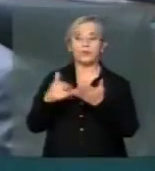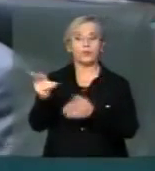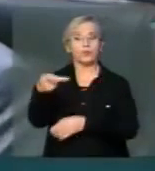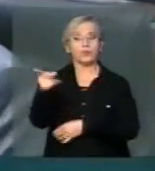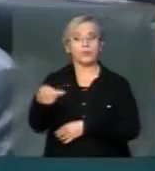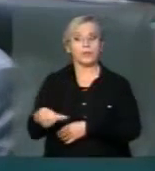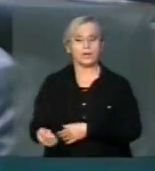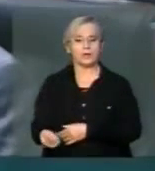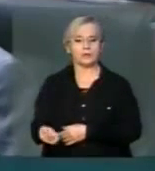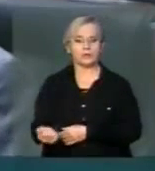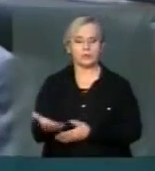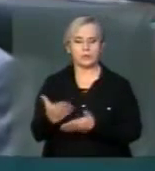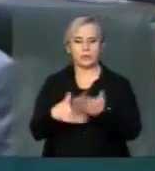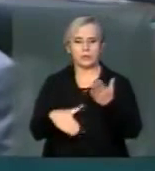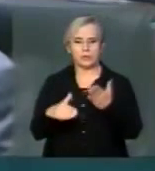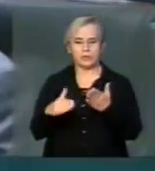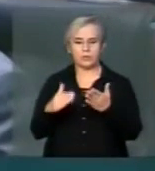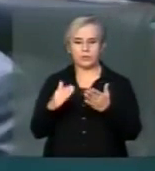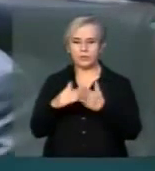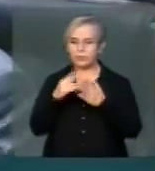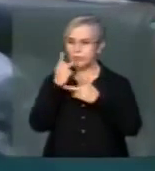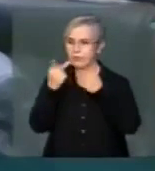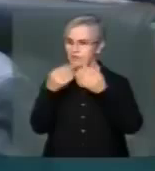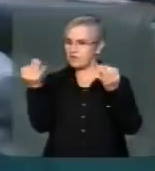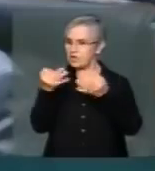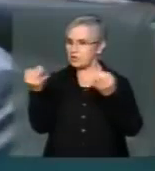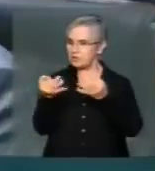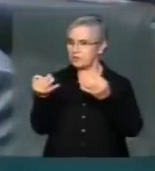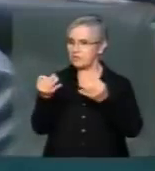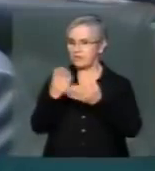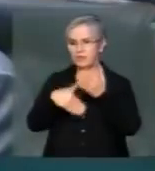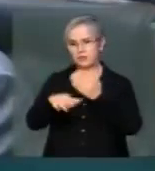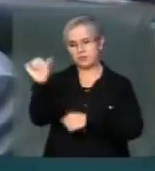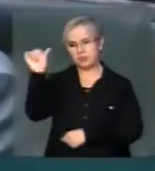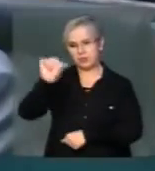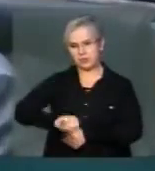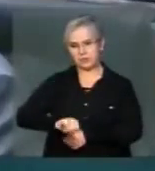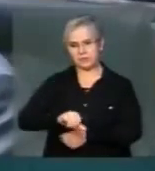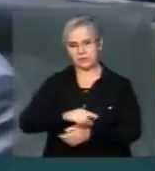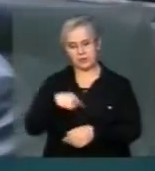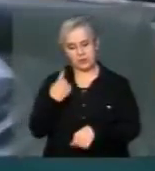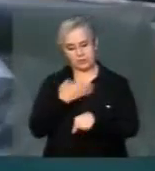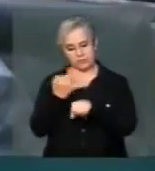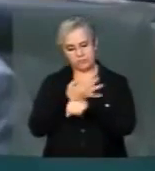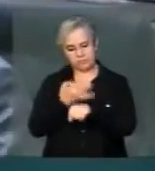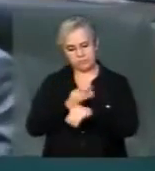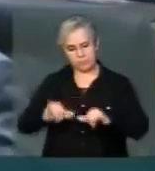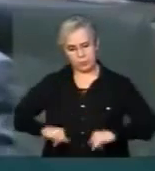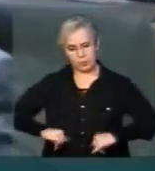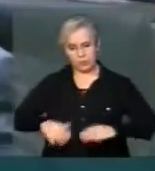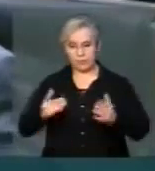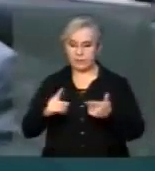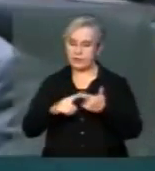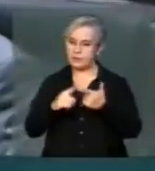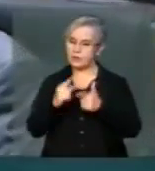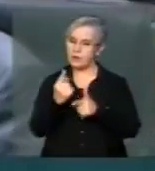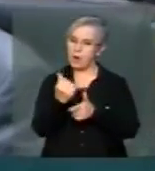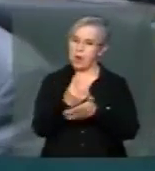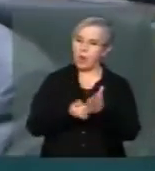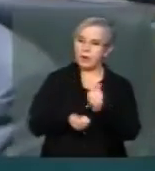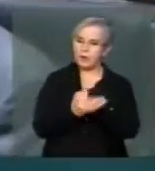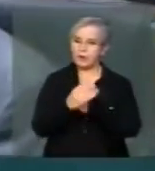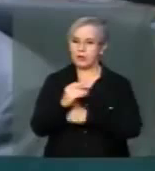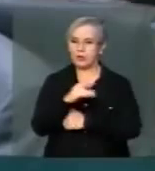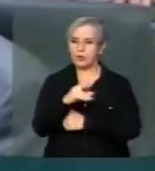todas as questões que disseram que estava tudo indo bem, nós estamos sentindo na pele as dificuldades. E a corrupção, basta